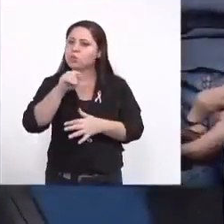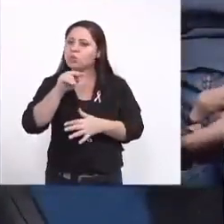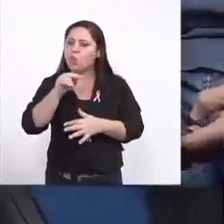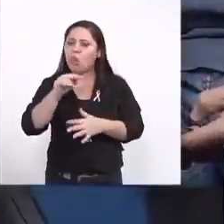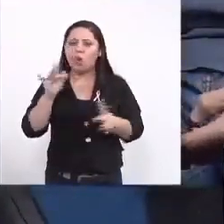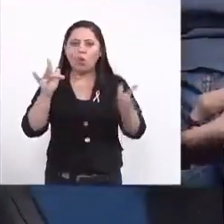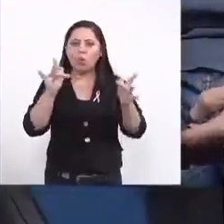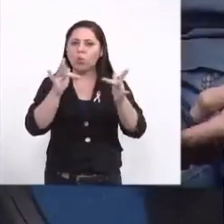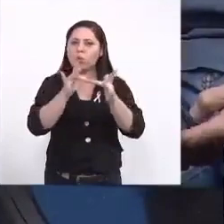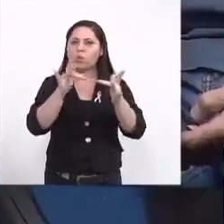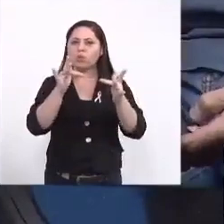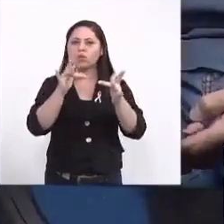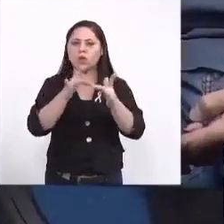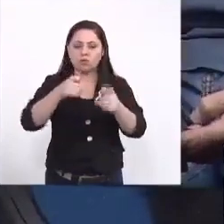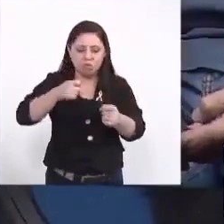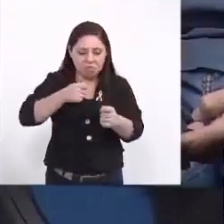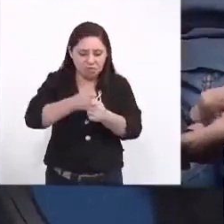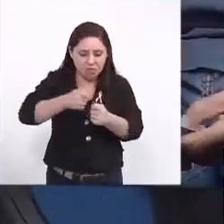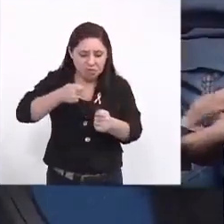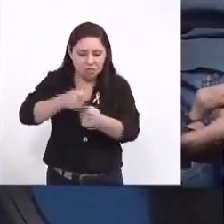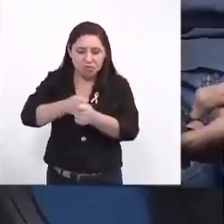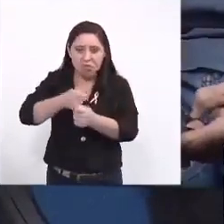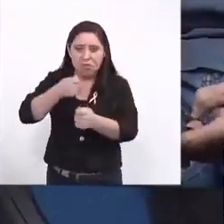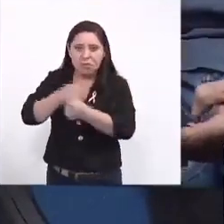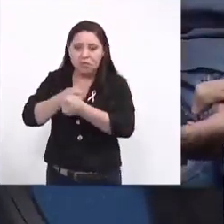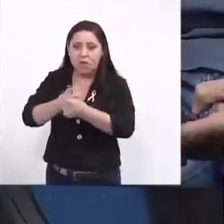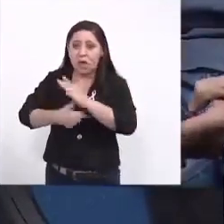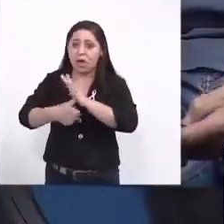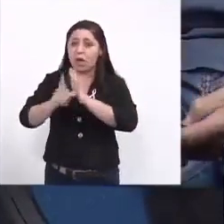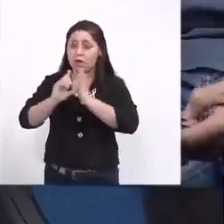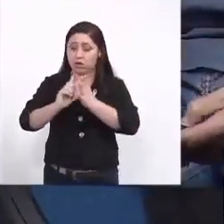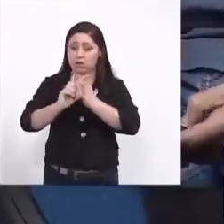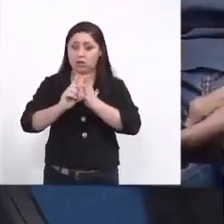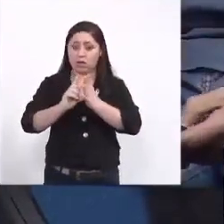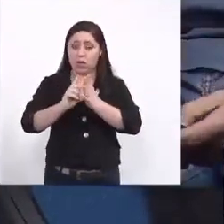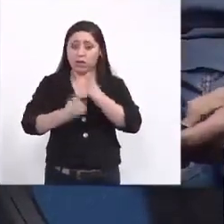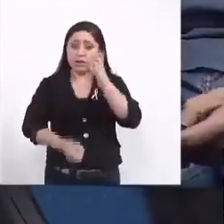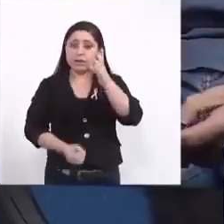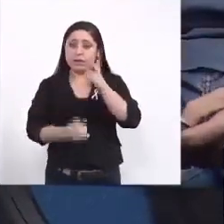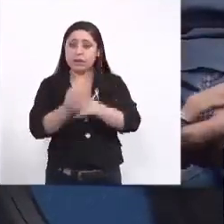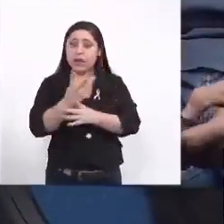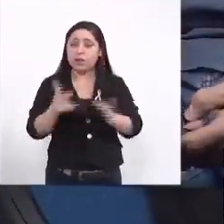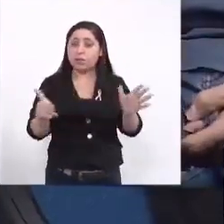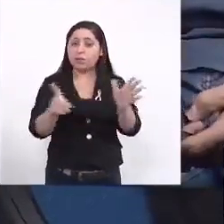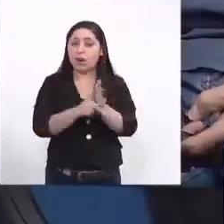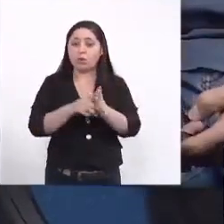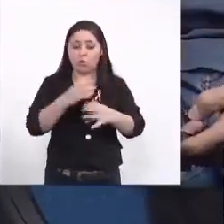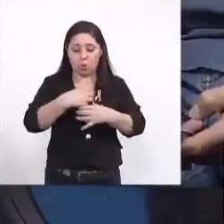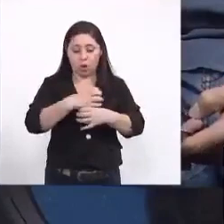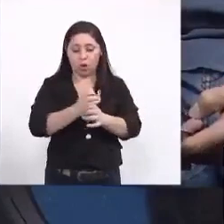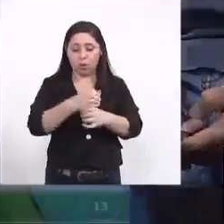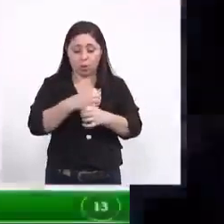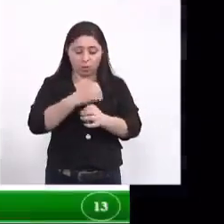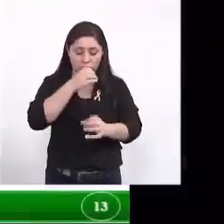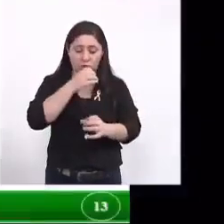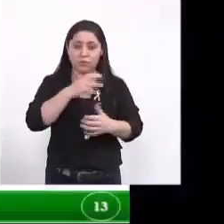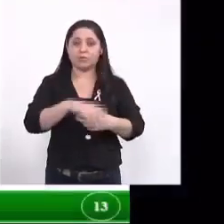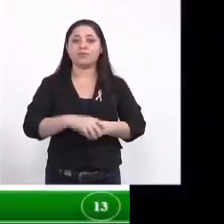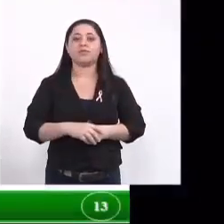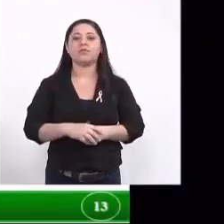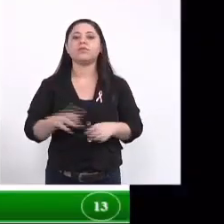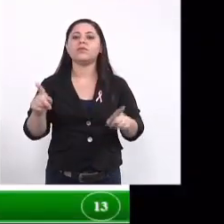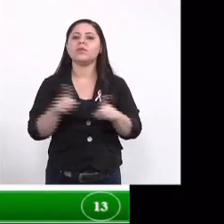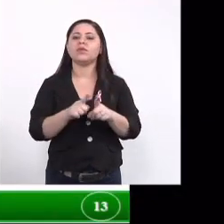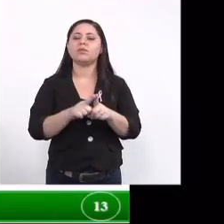contato com nenhum tipo de pesticida ou inseticida são criadas exclusivamente em laboratório e nós testamos também